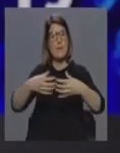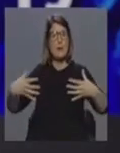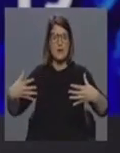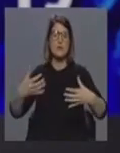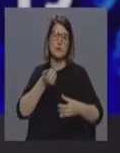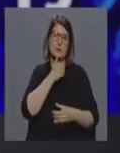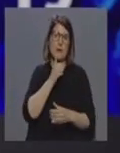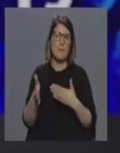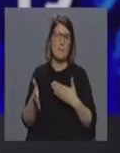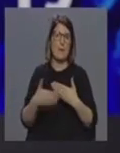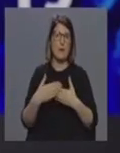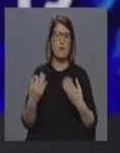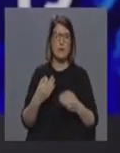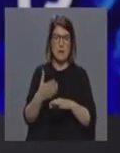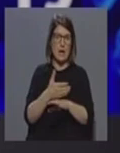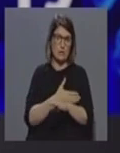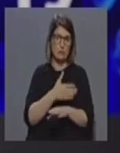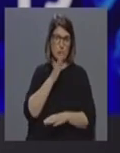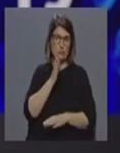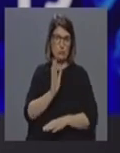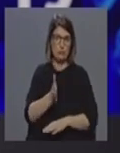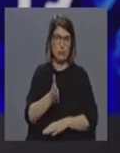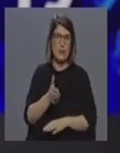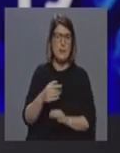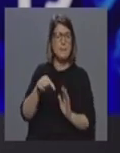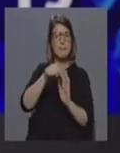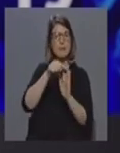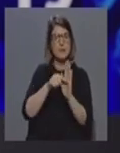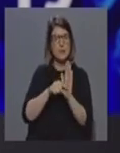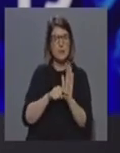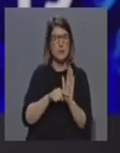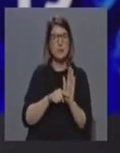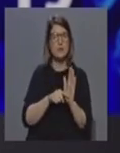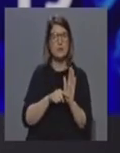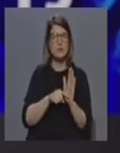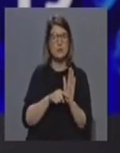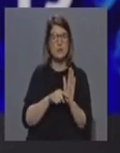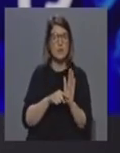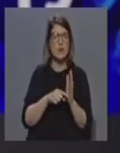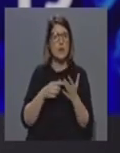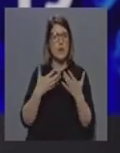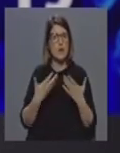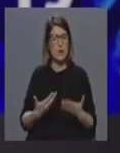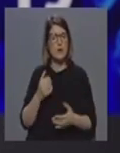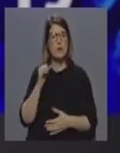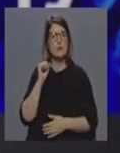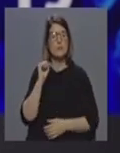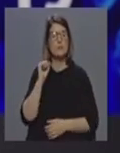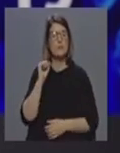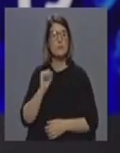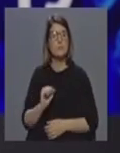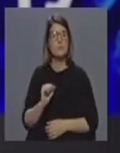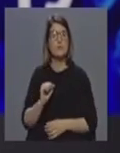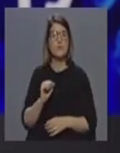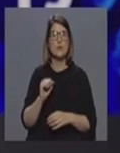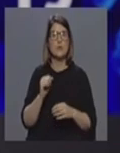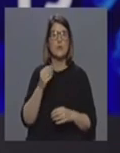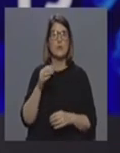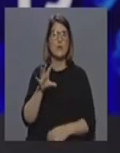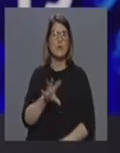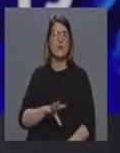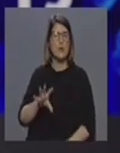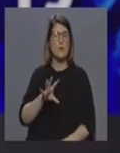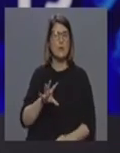naquilo que eu também acabei de referir, nas medidas que estão a ser, paulatinamente, também implementadas na região, dentro daquilo que é a própria evolução e da